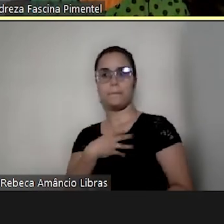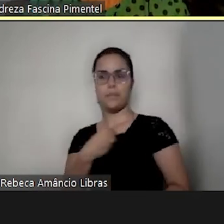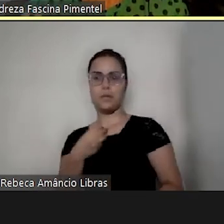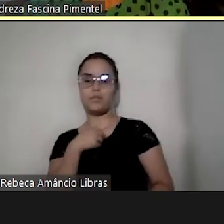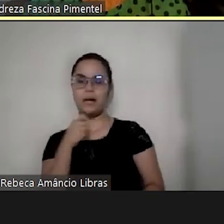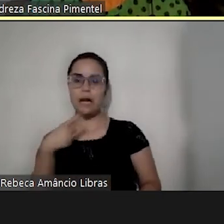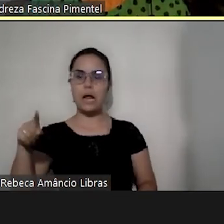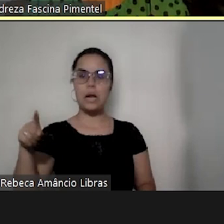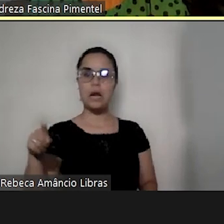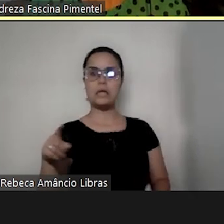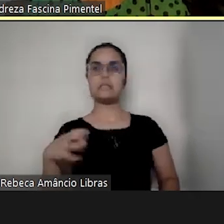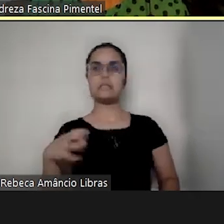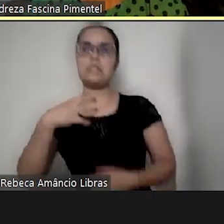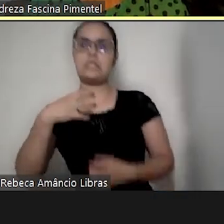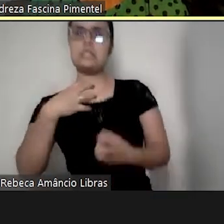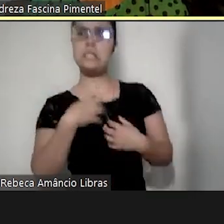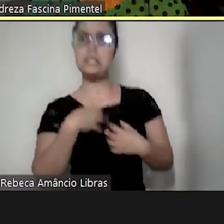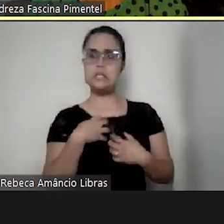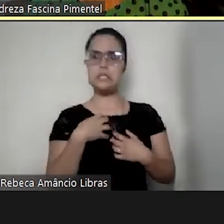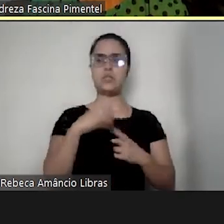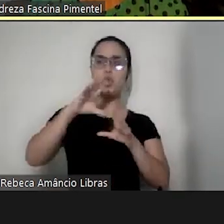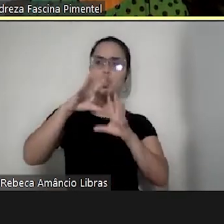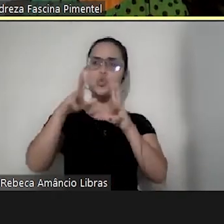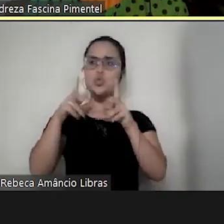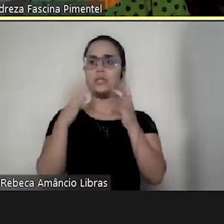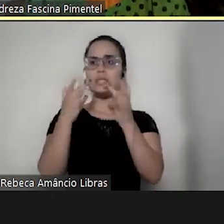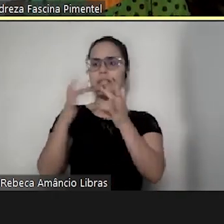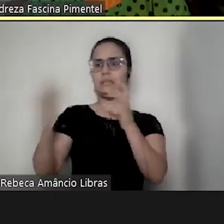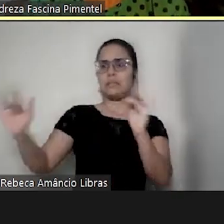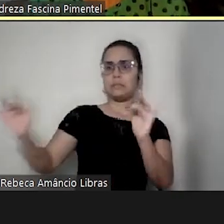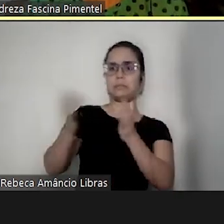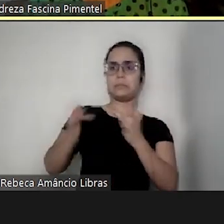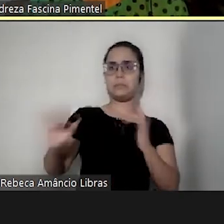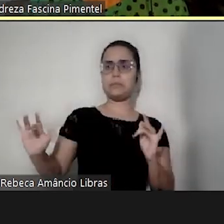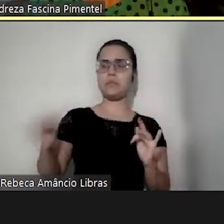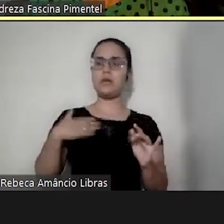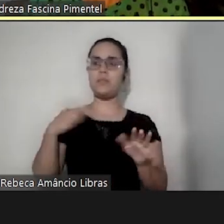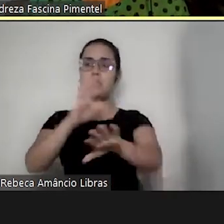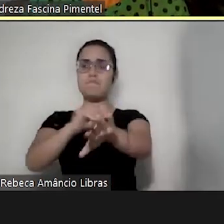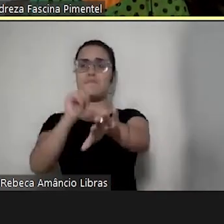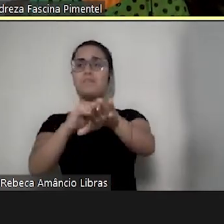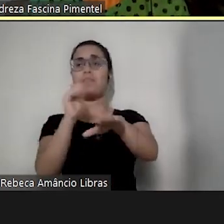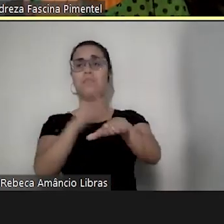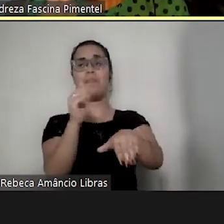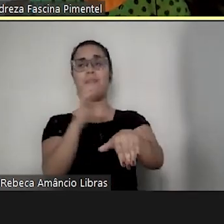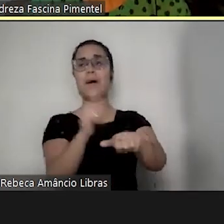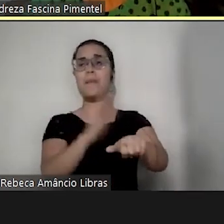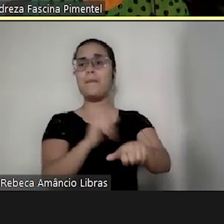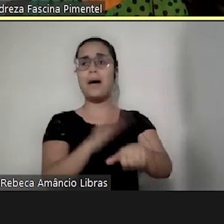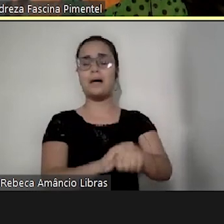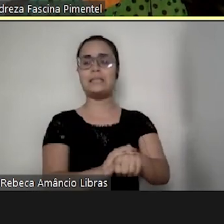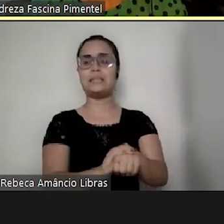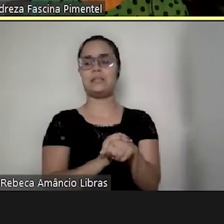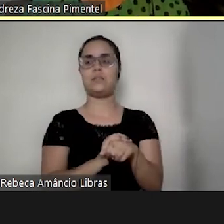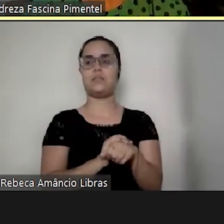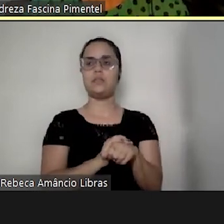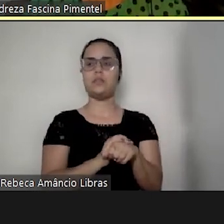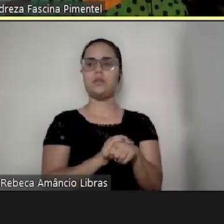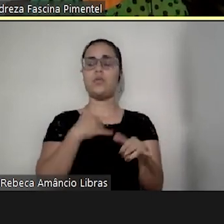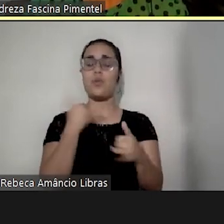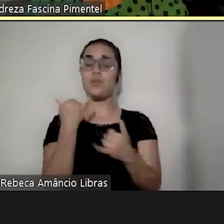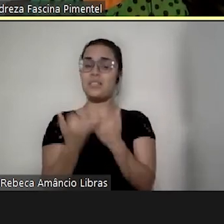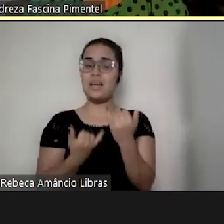sentindo toda aquela desconexão, e me chamando, né, através de um comportamento